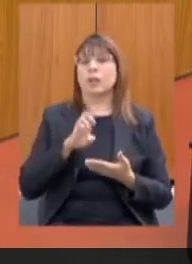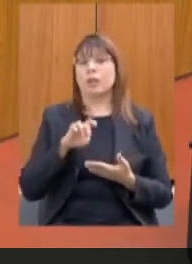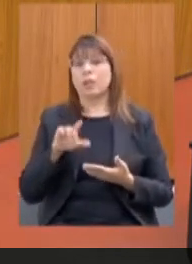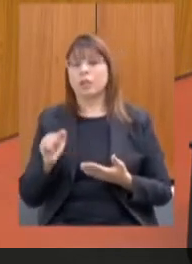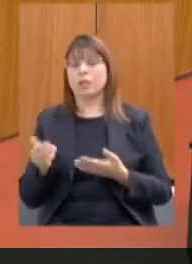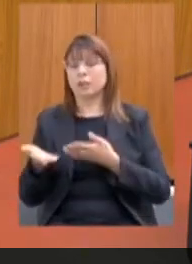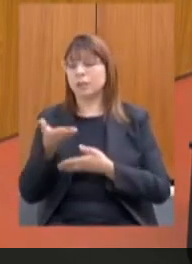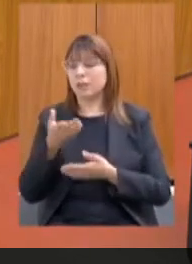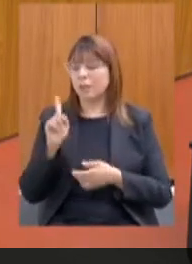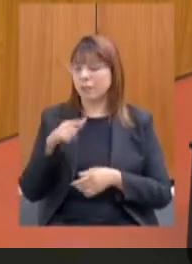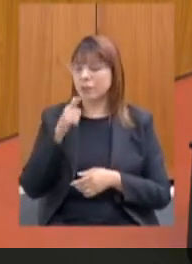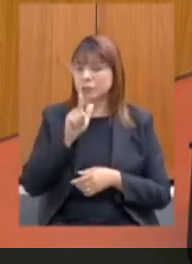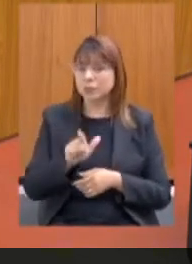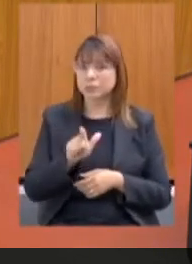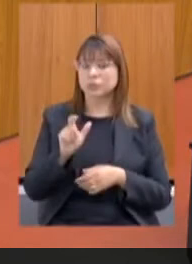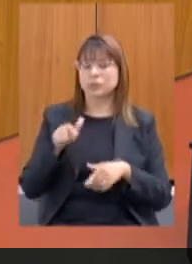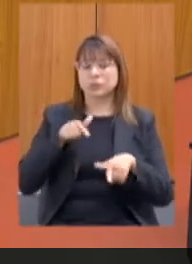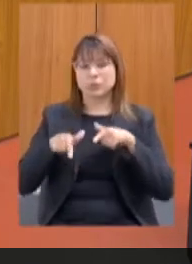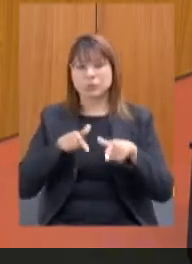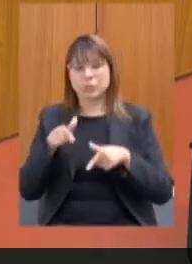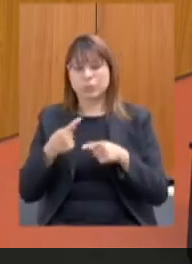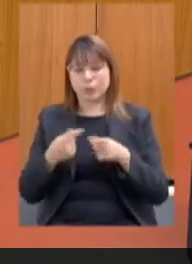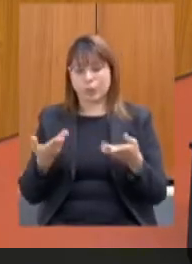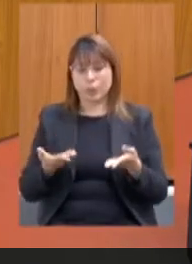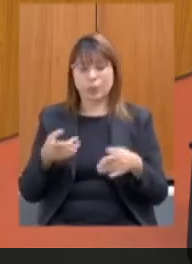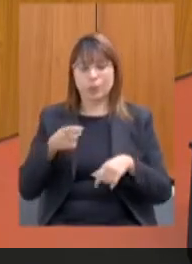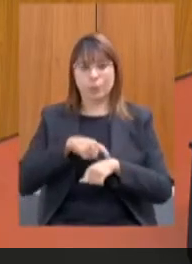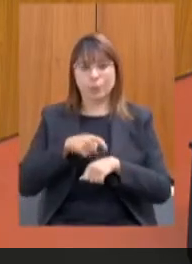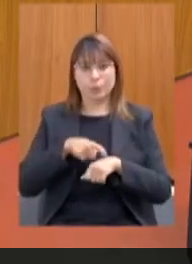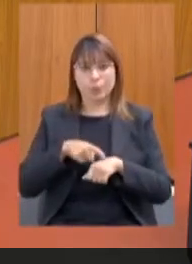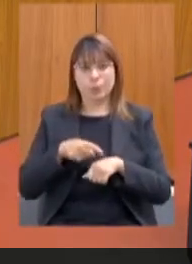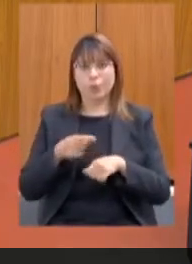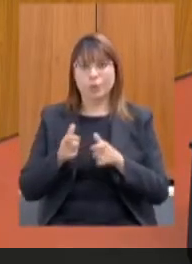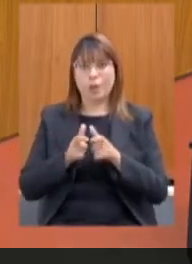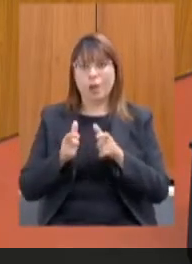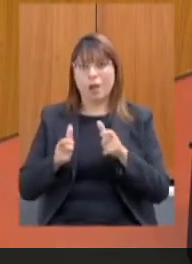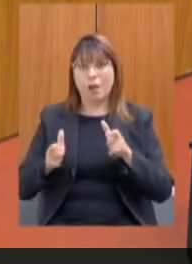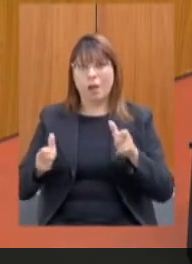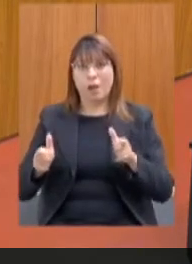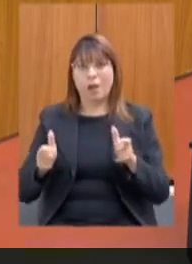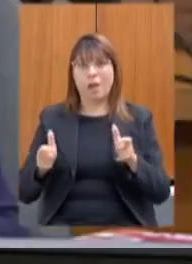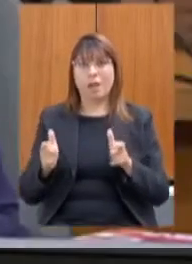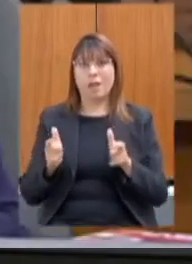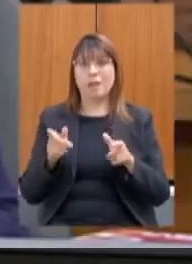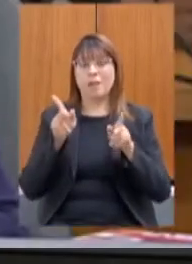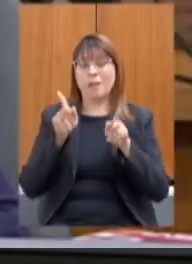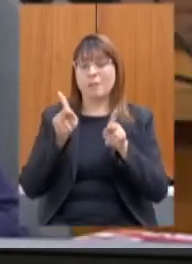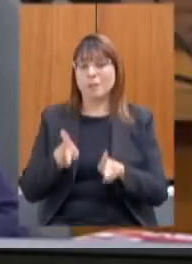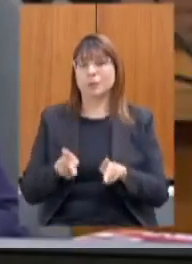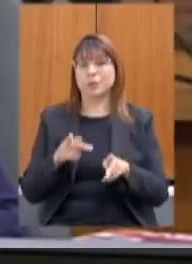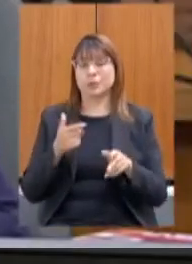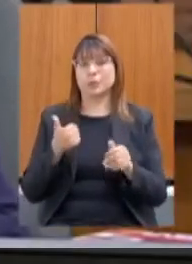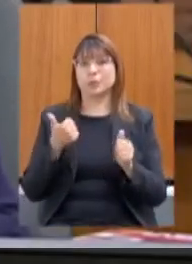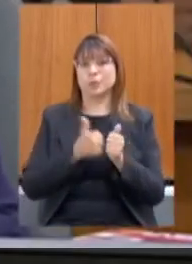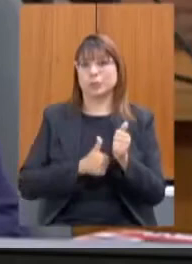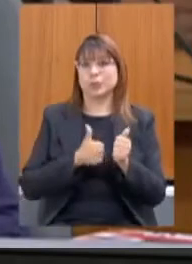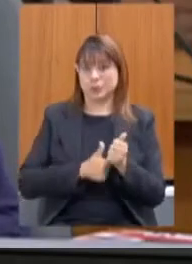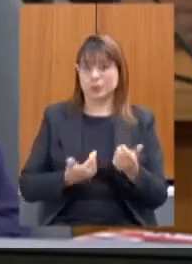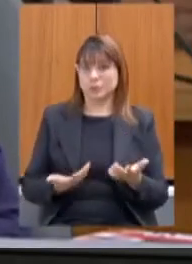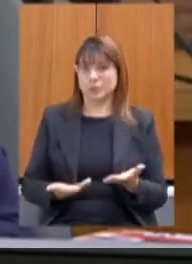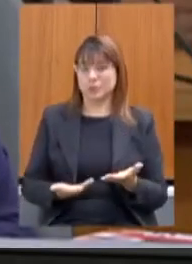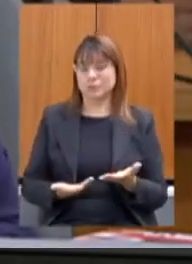momento que a pobreza, a extrema pobreza, aumenta em todo o país e no nosso Estado, orçamento é uma disputa.